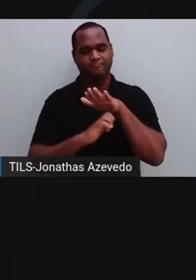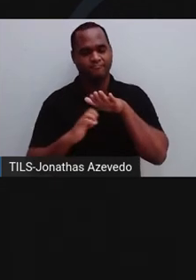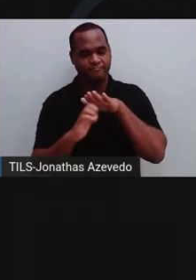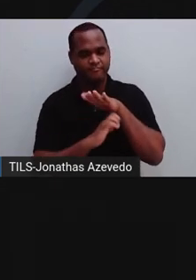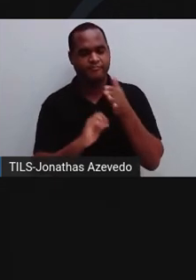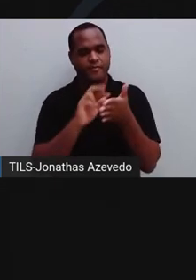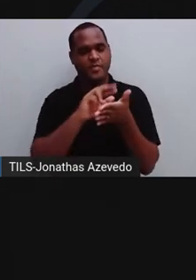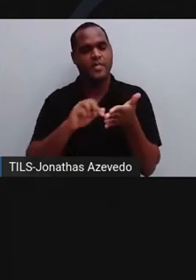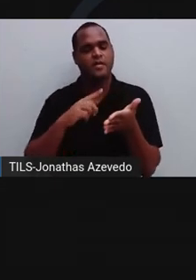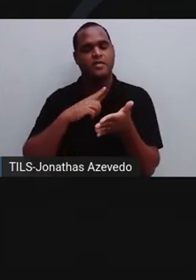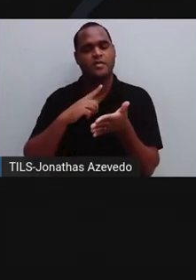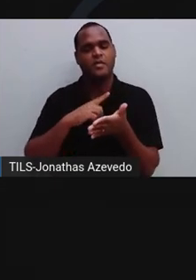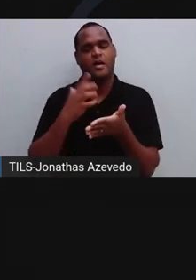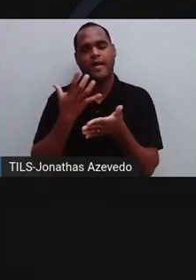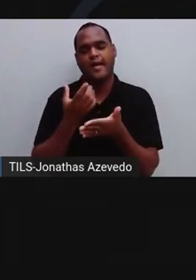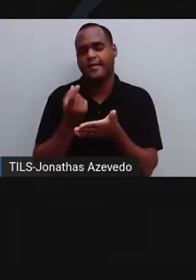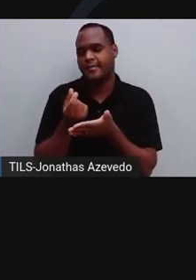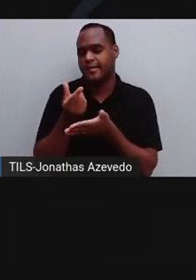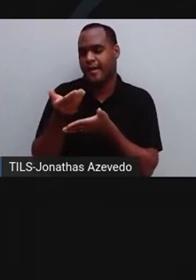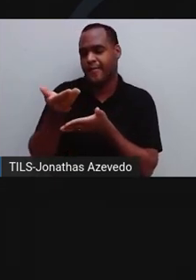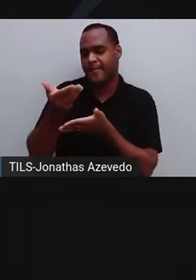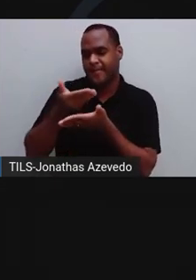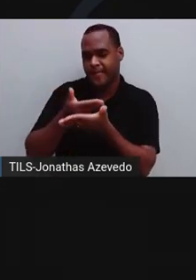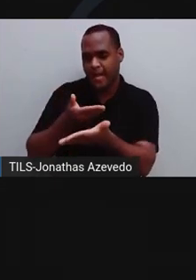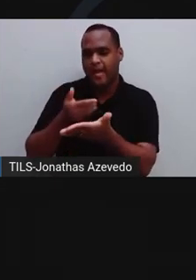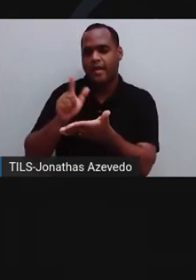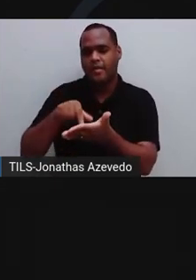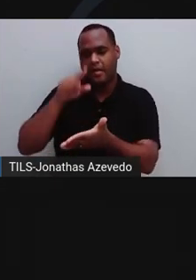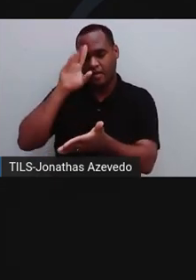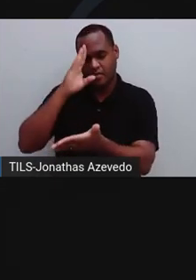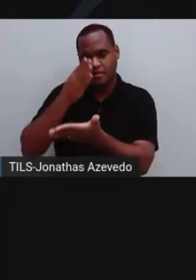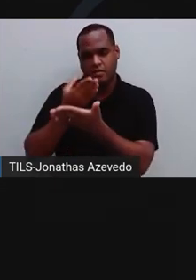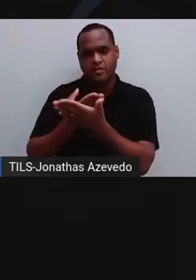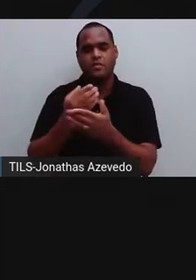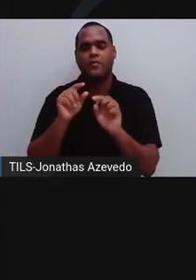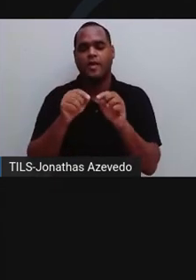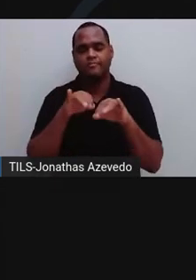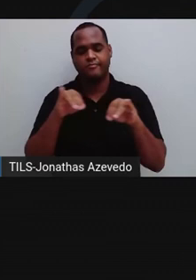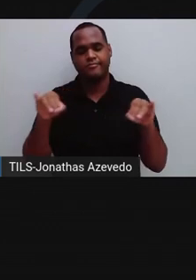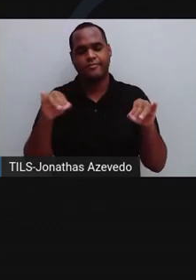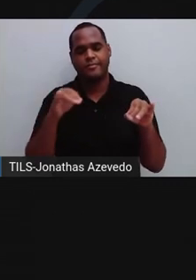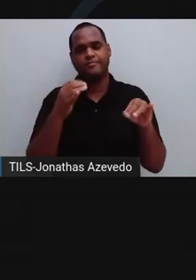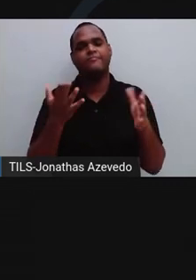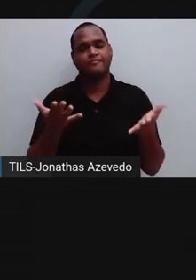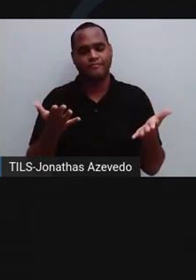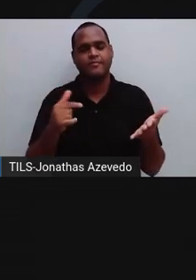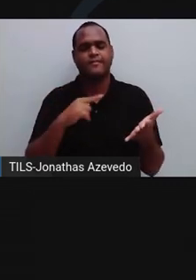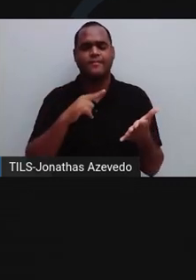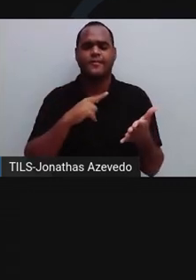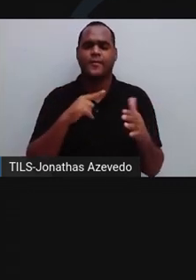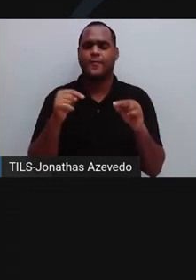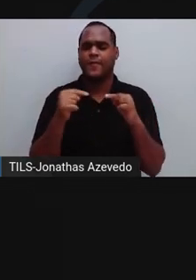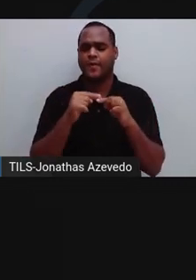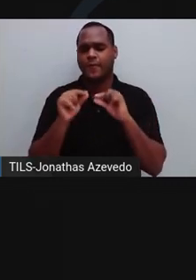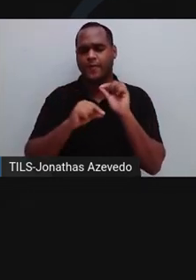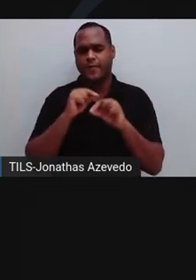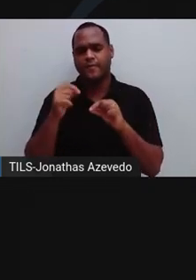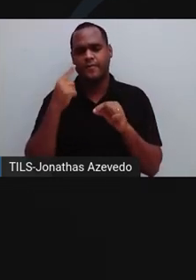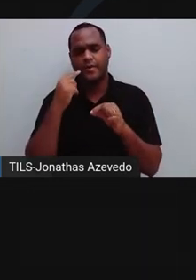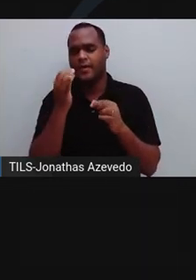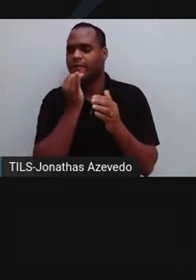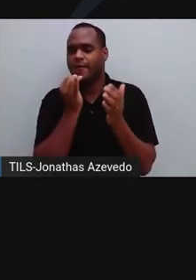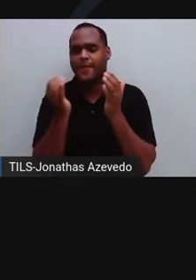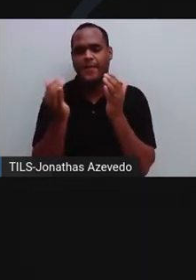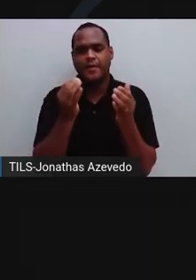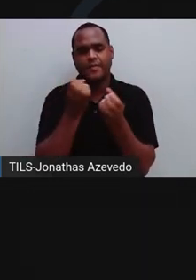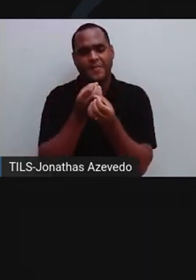com o intuito de gerarem lucro, acreditam no papel da divulgação de seu produto. No entanto, essas propagandas